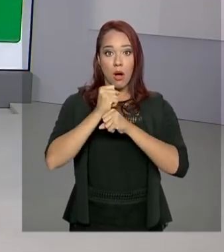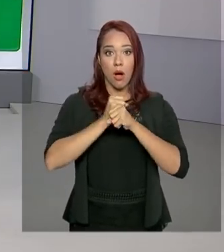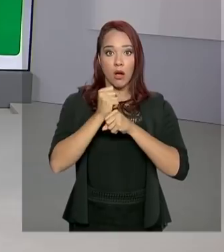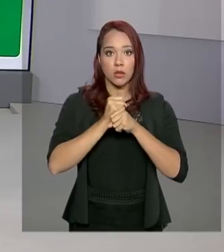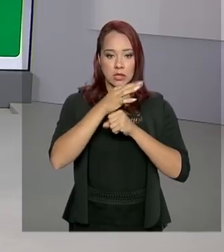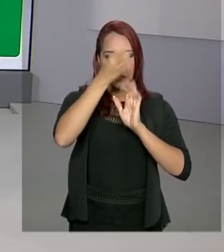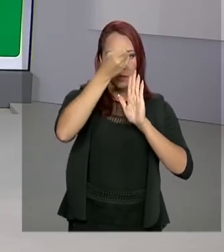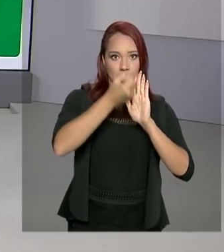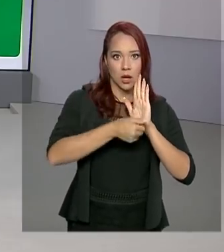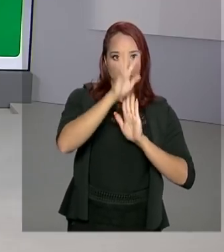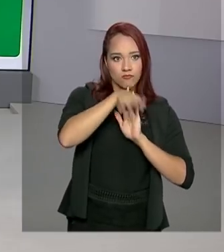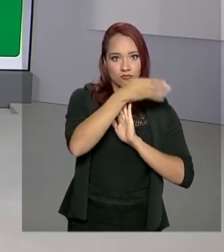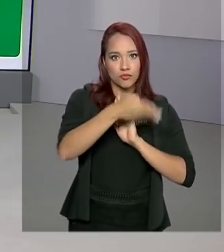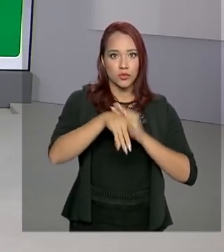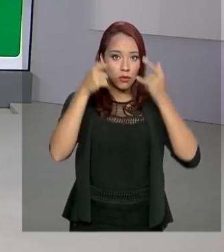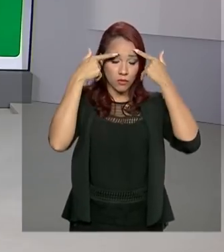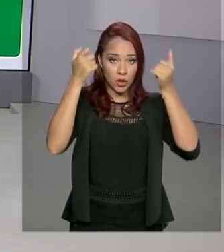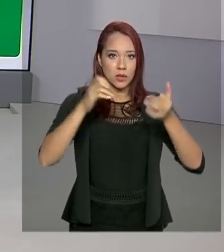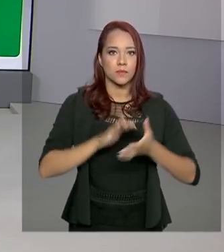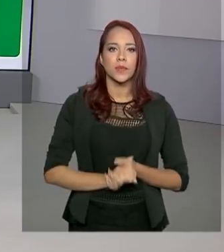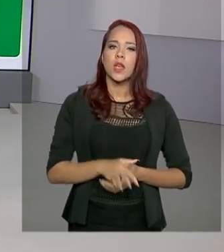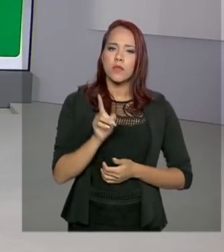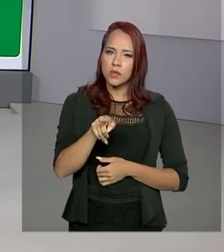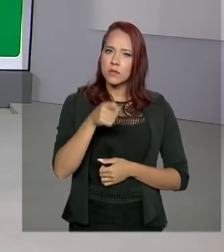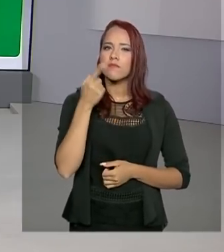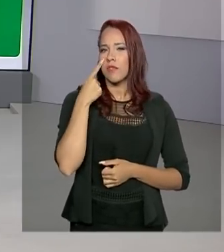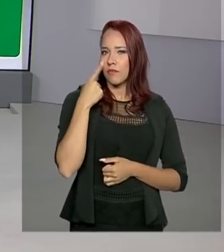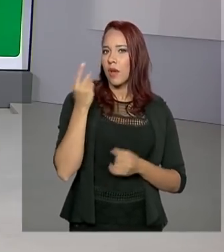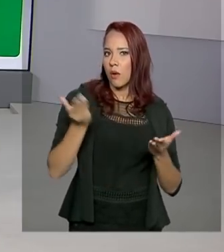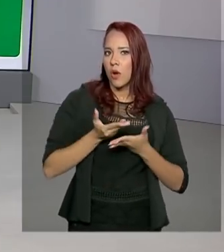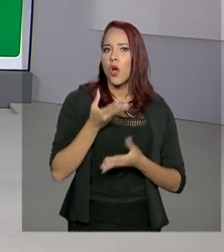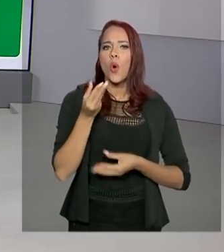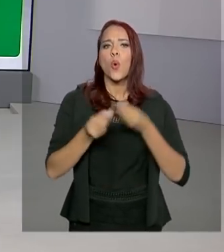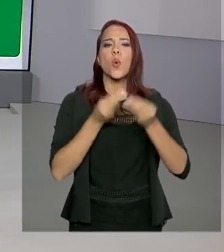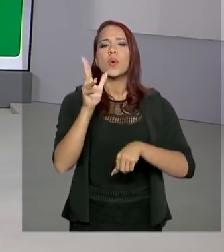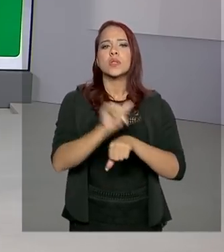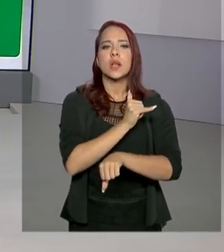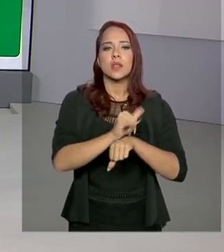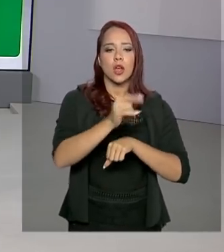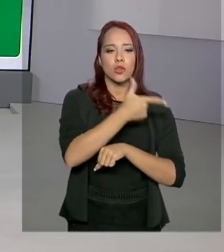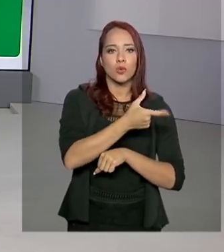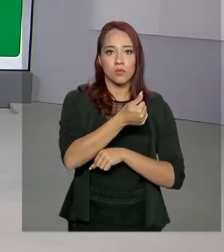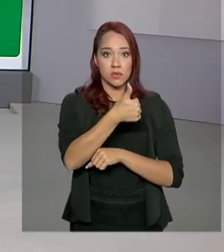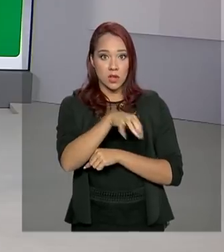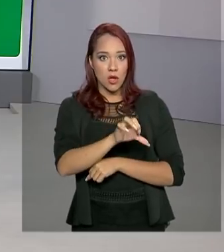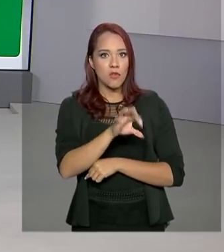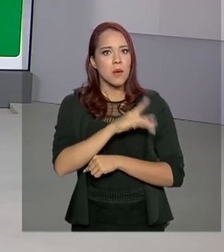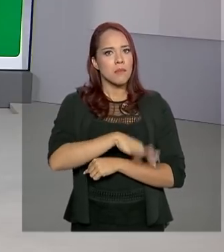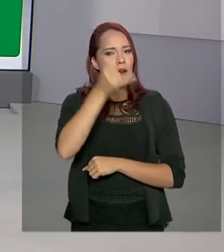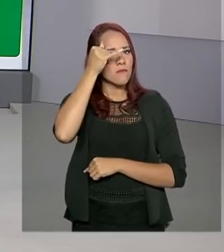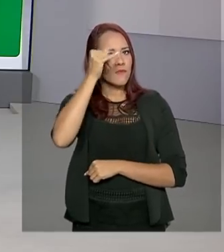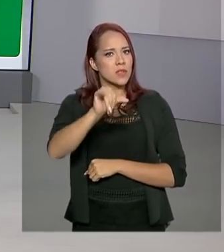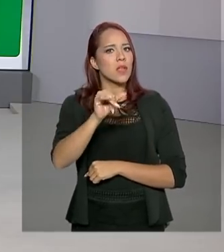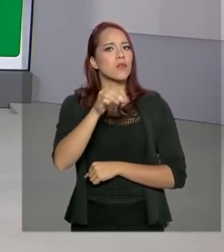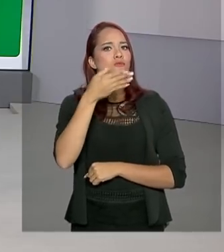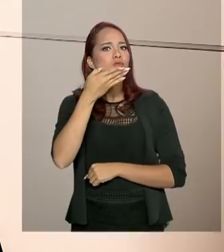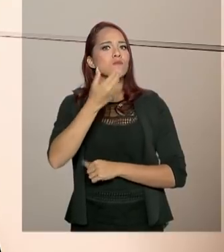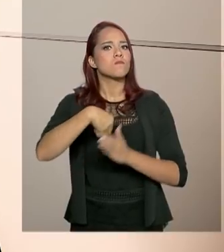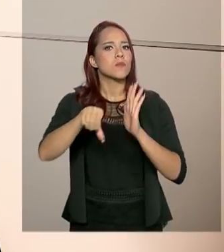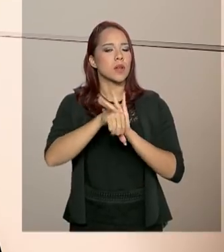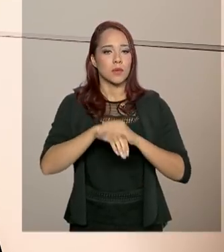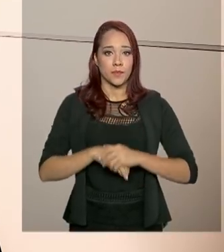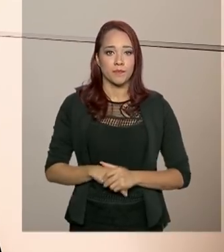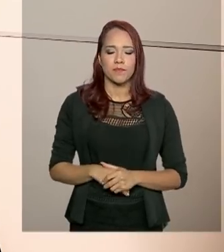segundo o Atlas da Violência. E você vai conferir agora as medidas adotadas em 2019 para combater esse tipo de crime.